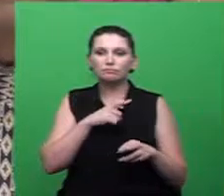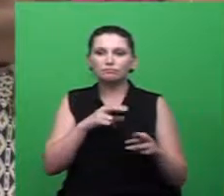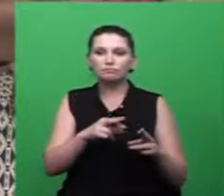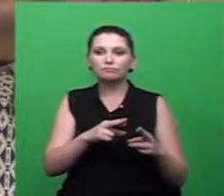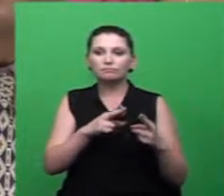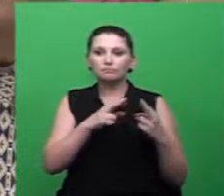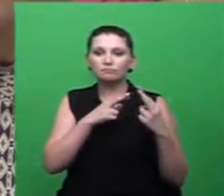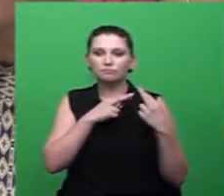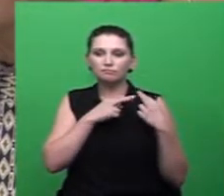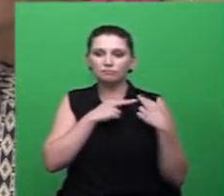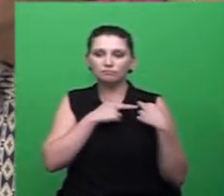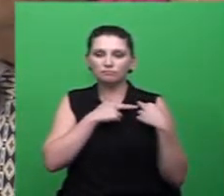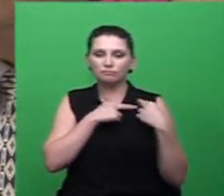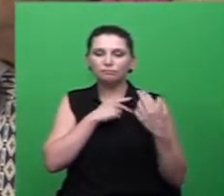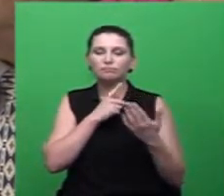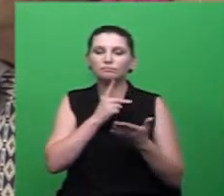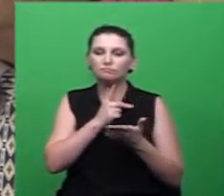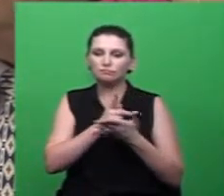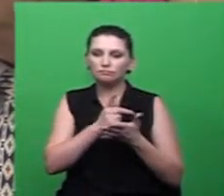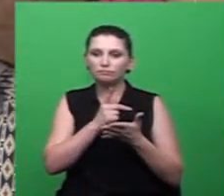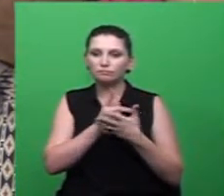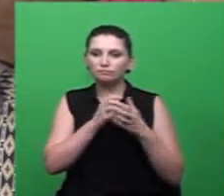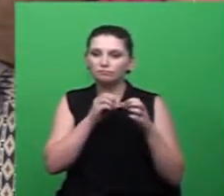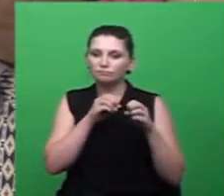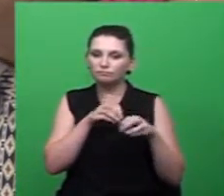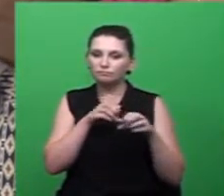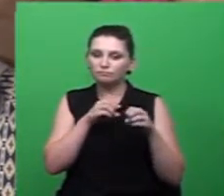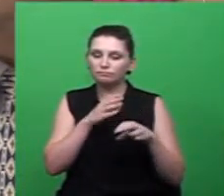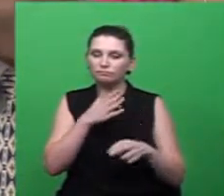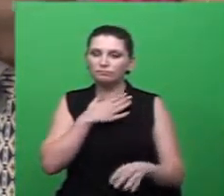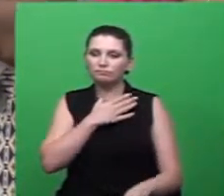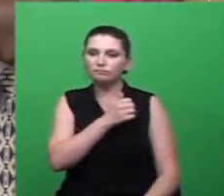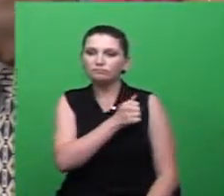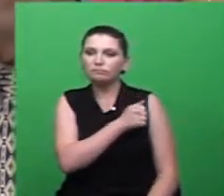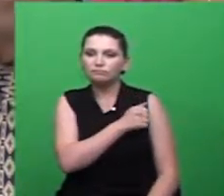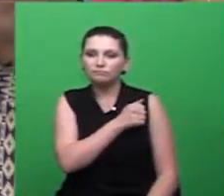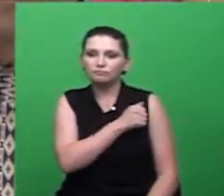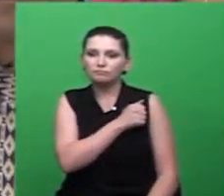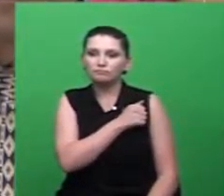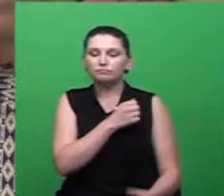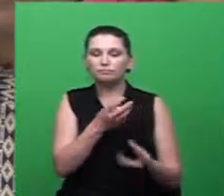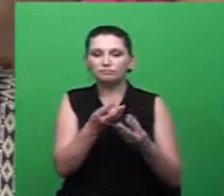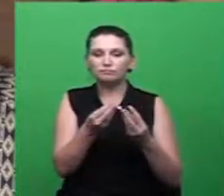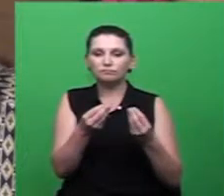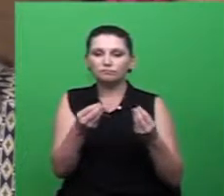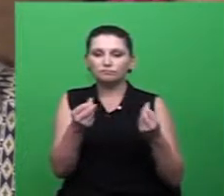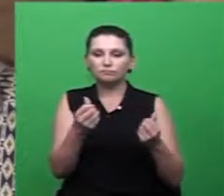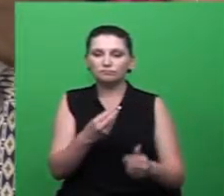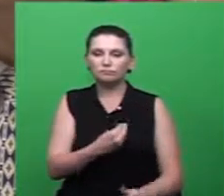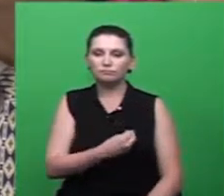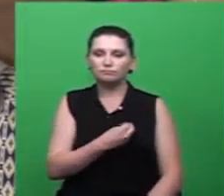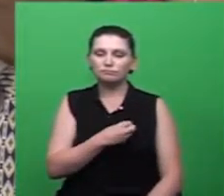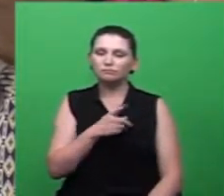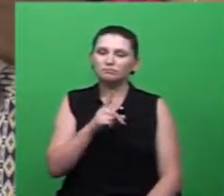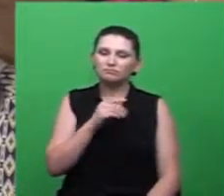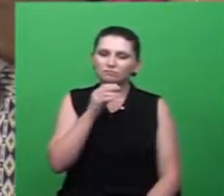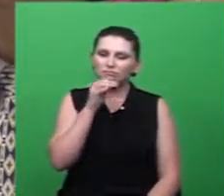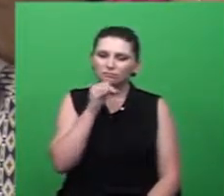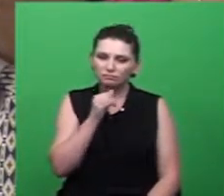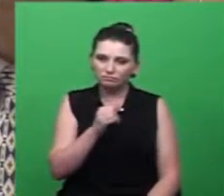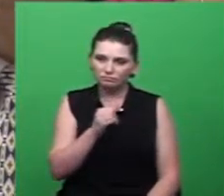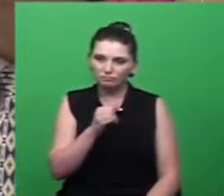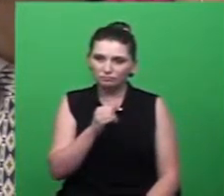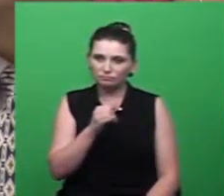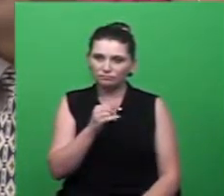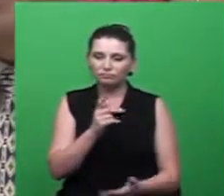que é de levar para os meus alunos a qualidade de vida, essa orientação, não para ser um exemplo de sempre querer